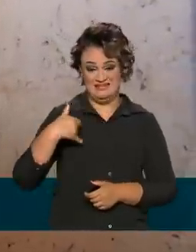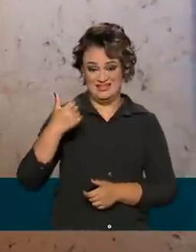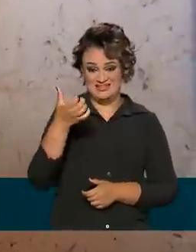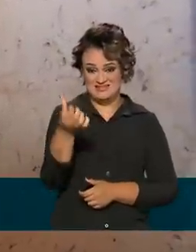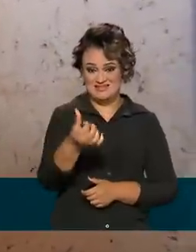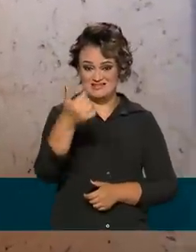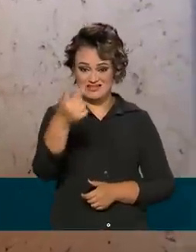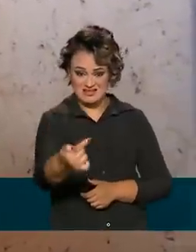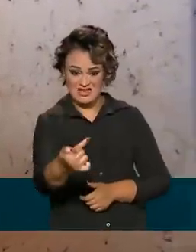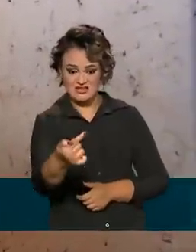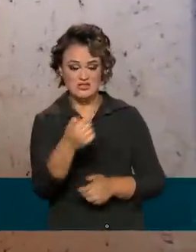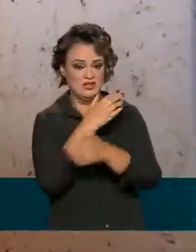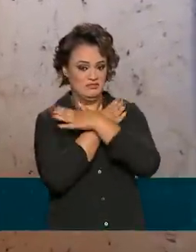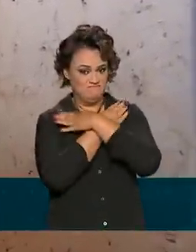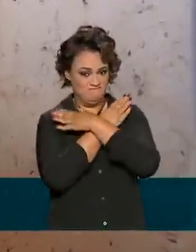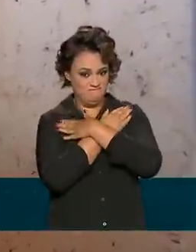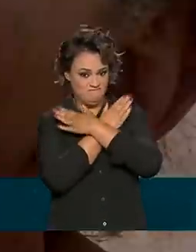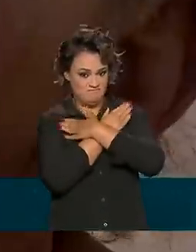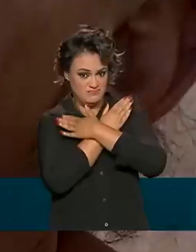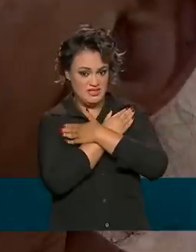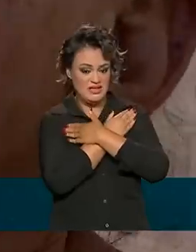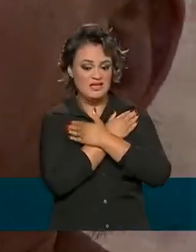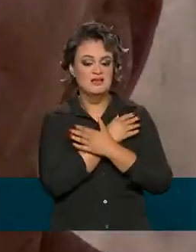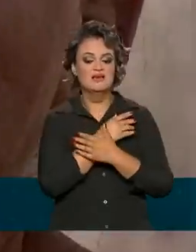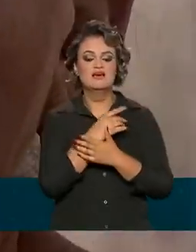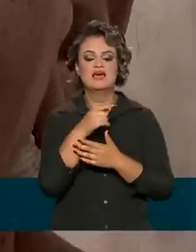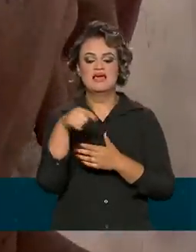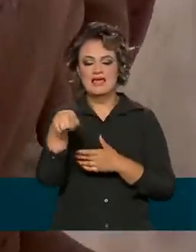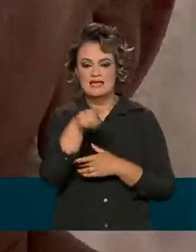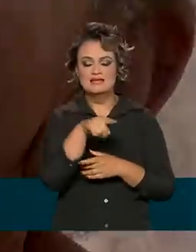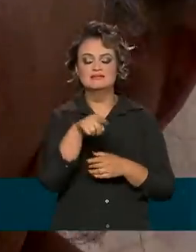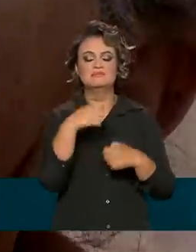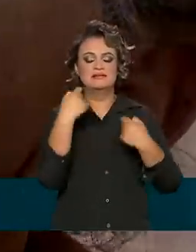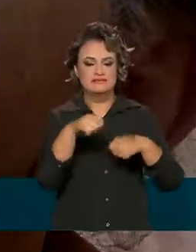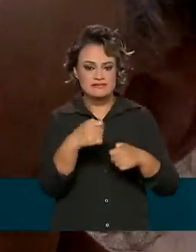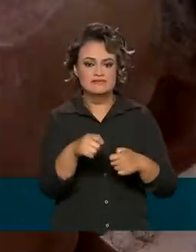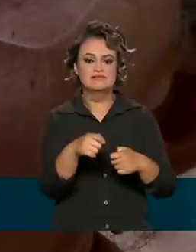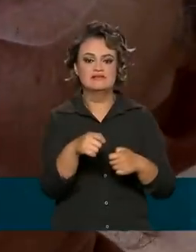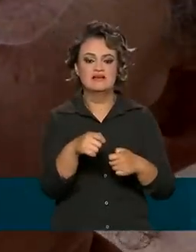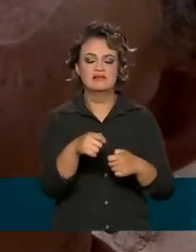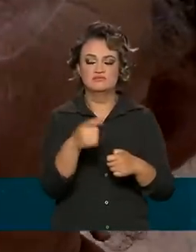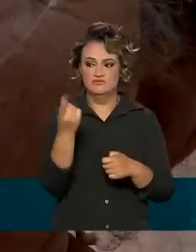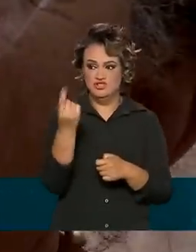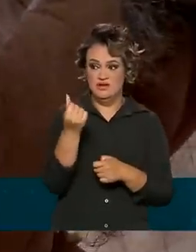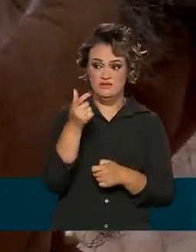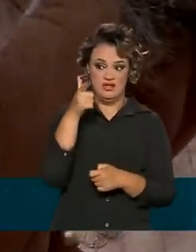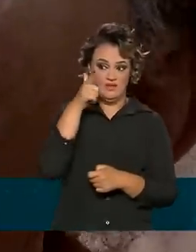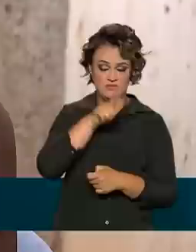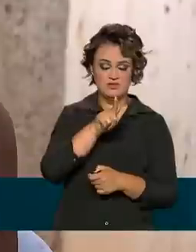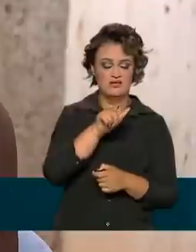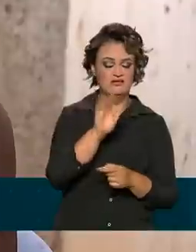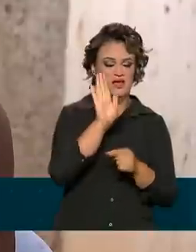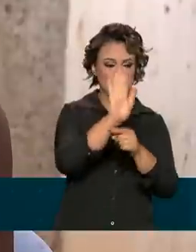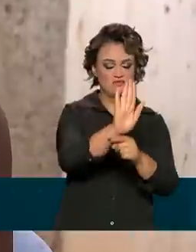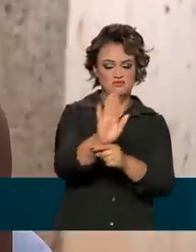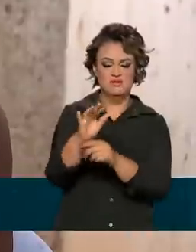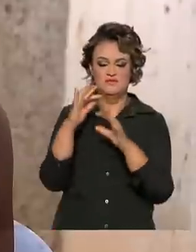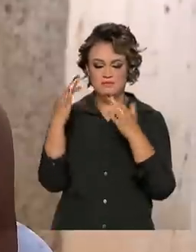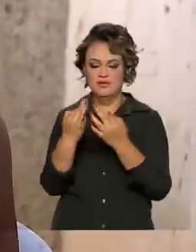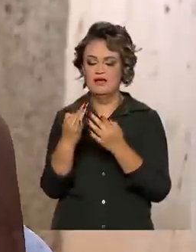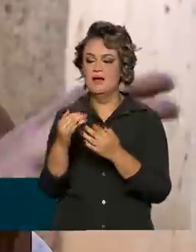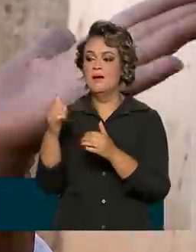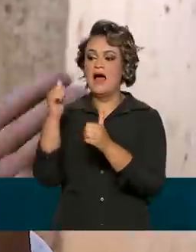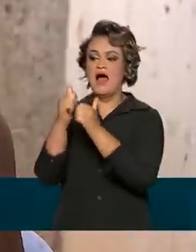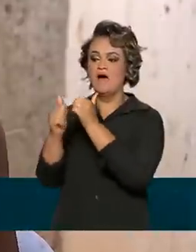anos e estar desempregada, todos dependem do pouco que ela ganha para sobreviver. Vem um me dar um